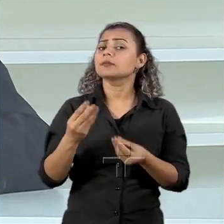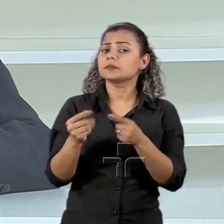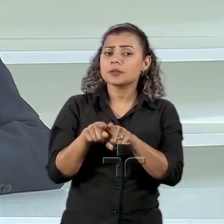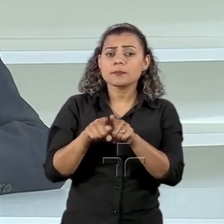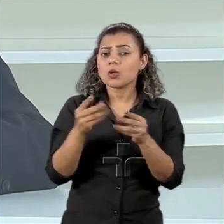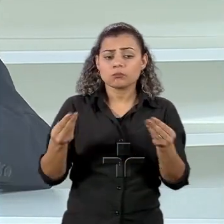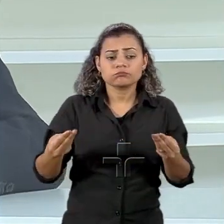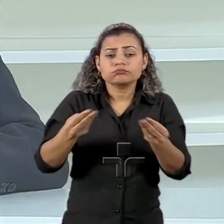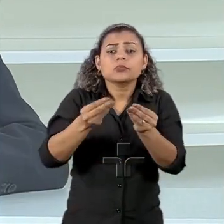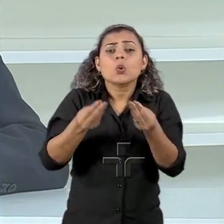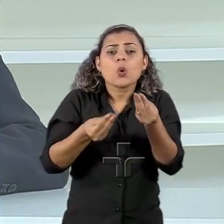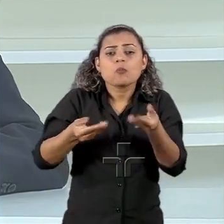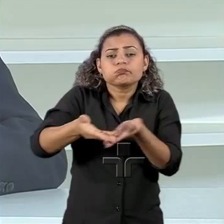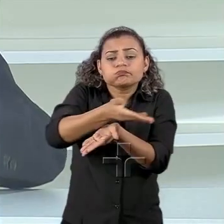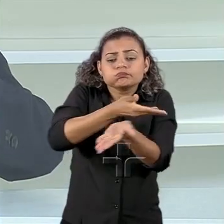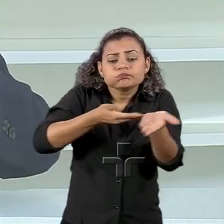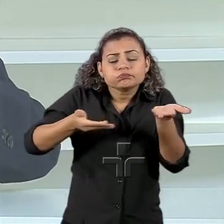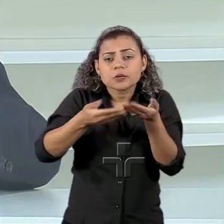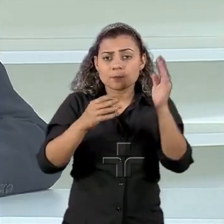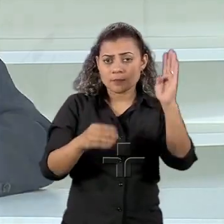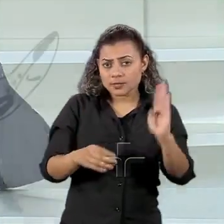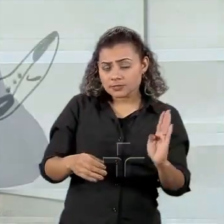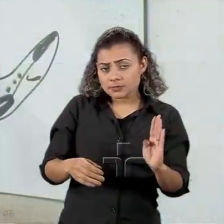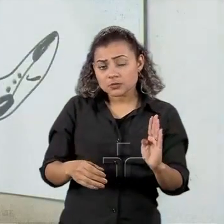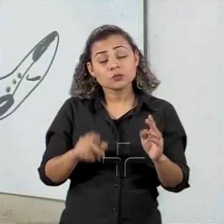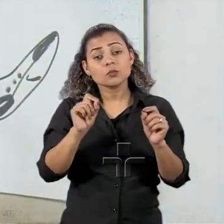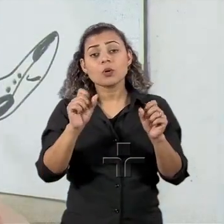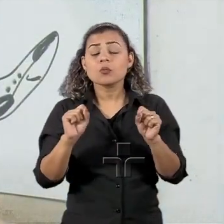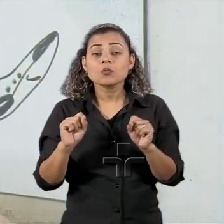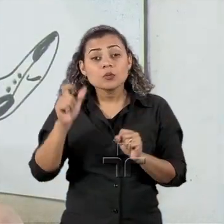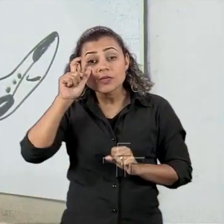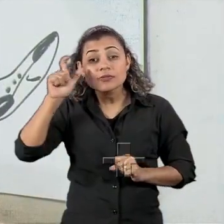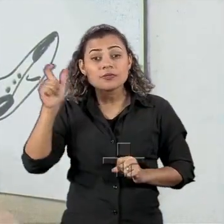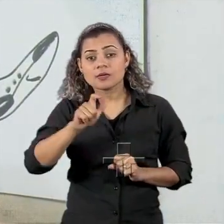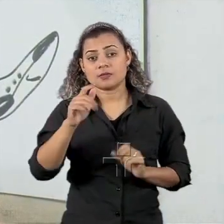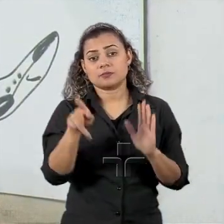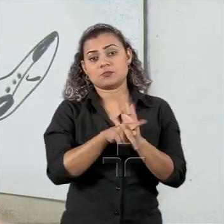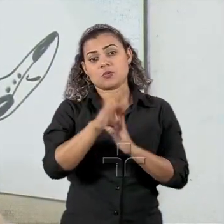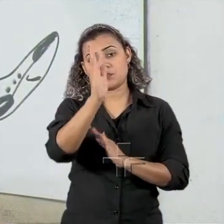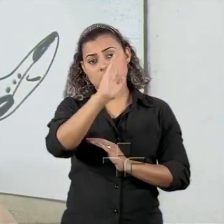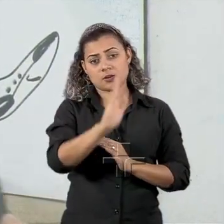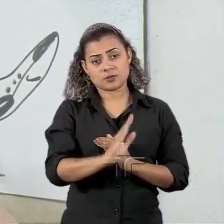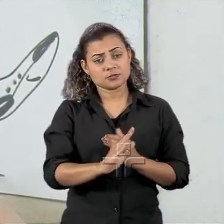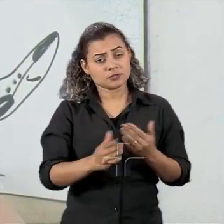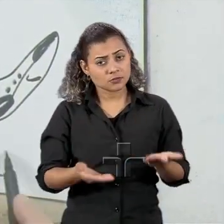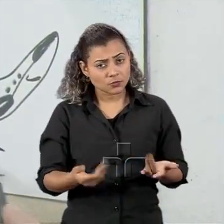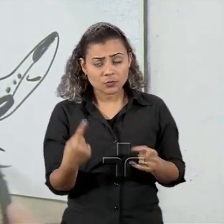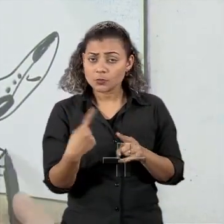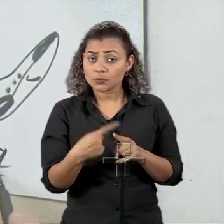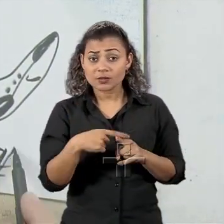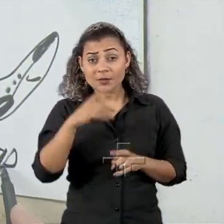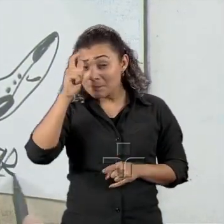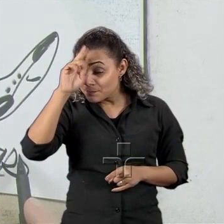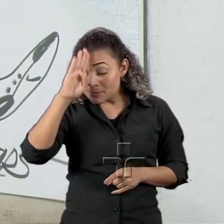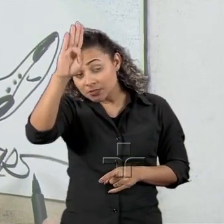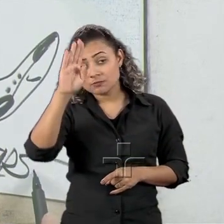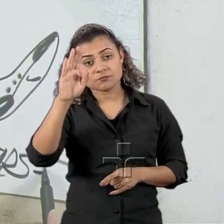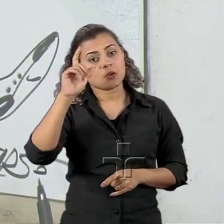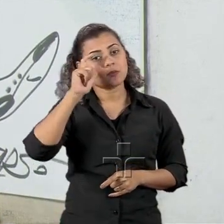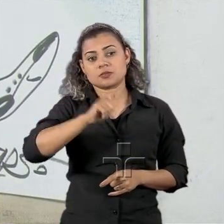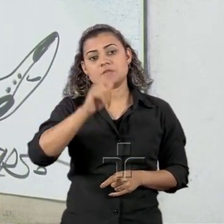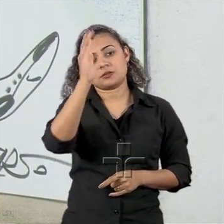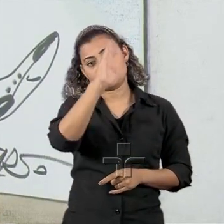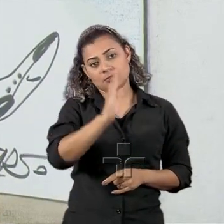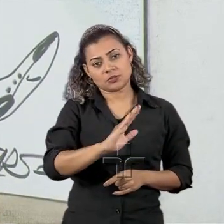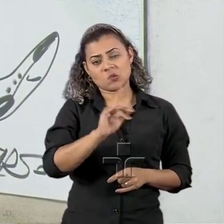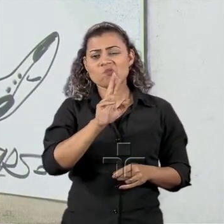definições importantes na defesa do interesse do Brasil? Porque o que conta é o interesse do Brasil, não é a